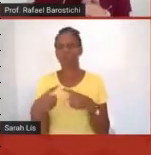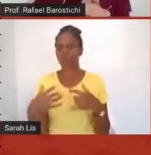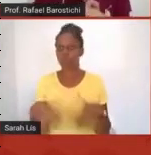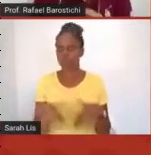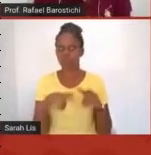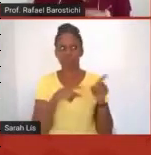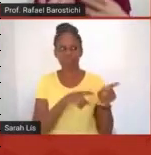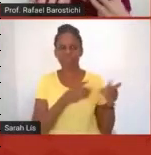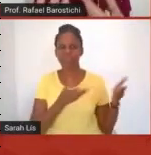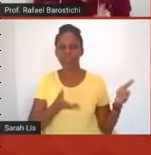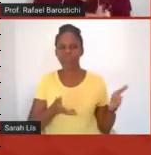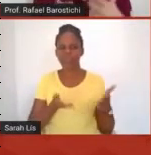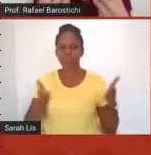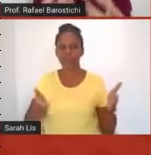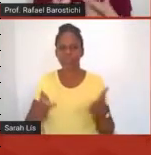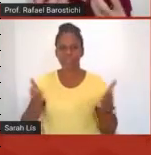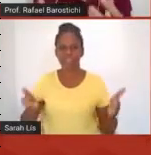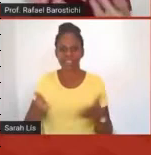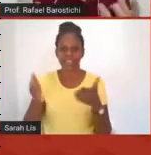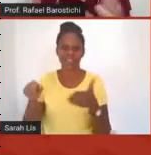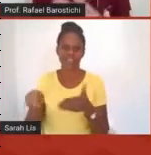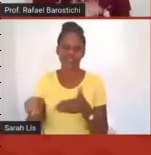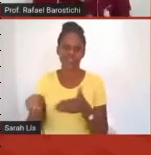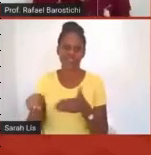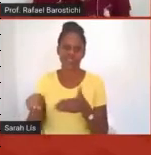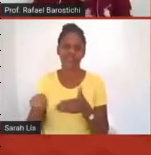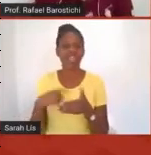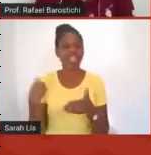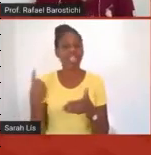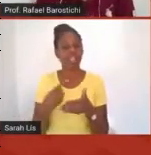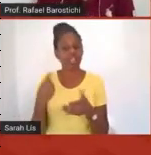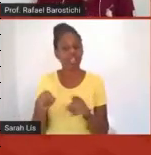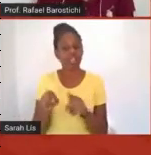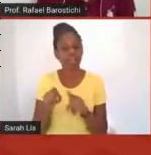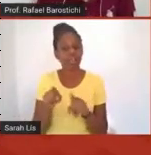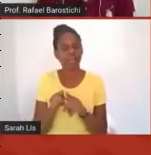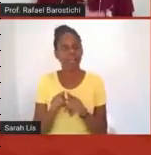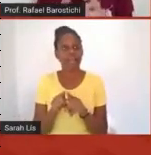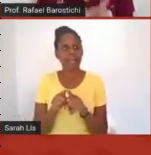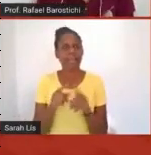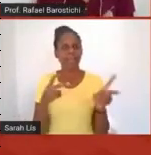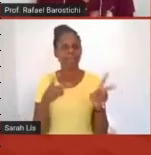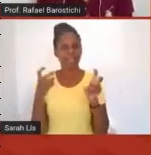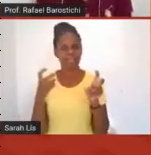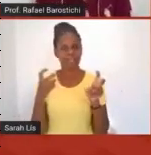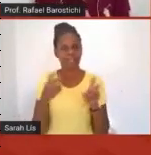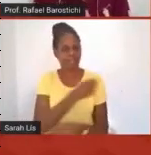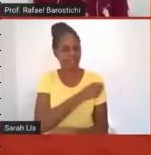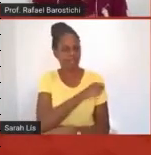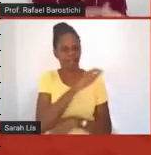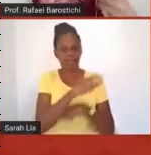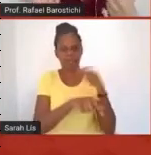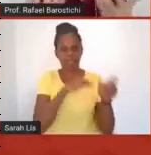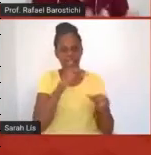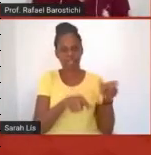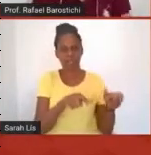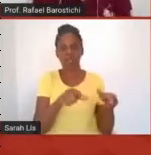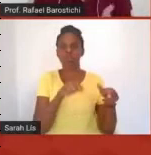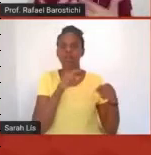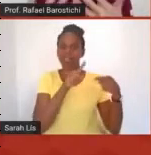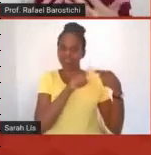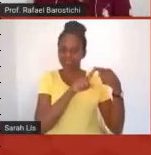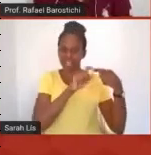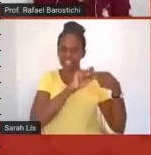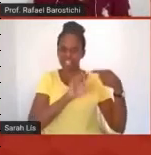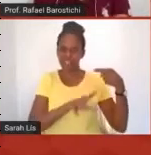motivação e de fato a gente teve um engajamento muito grande tanto no Google Chat quanto